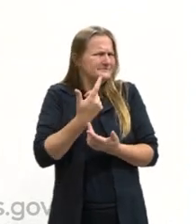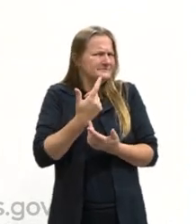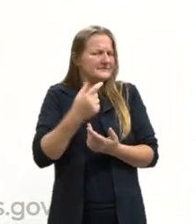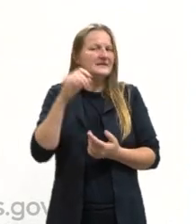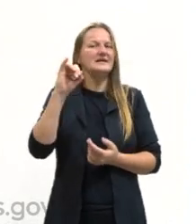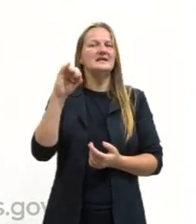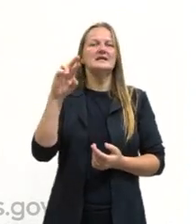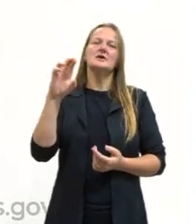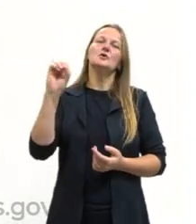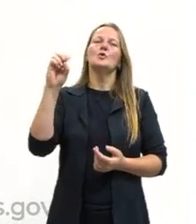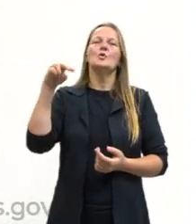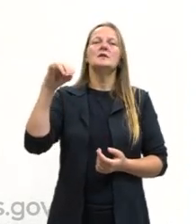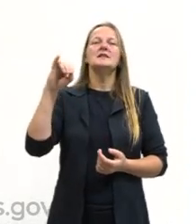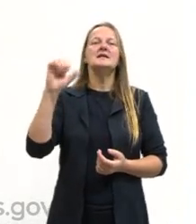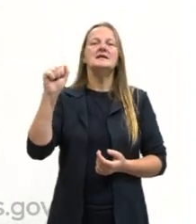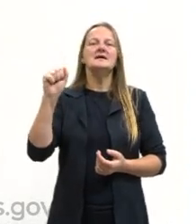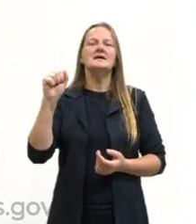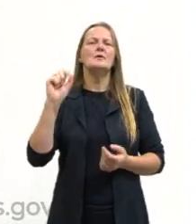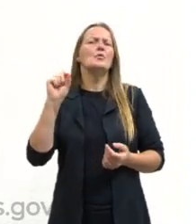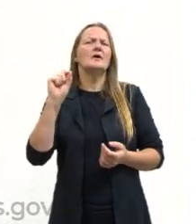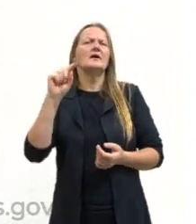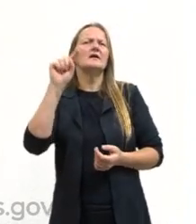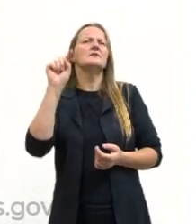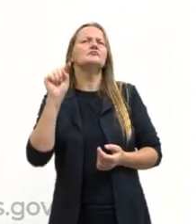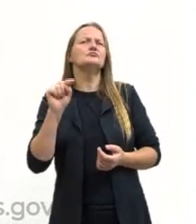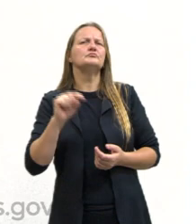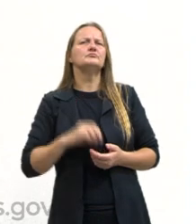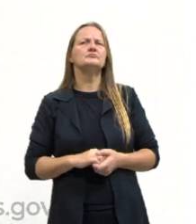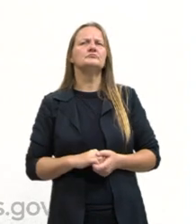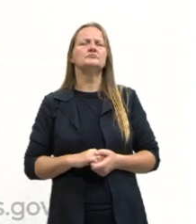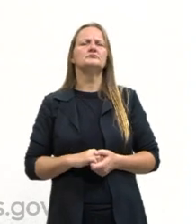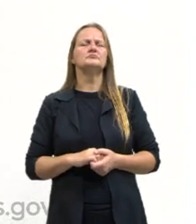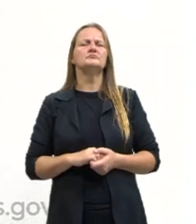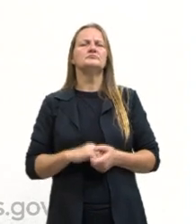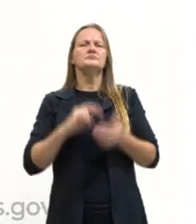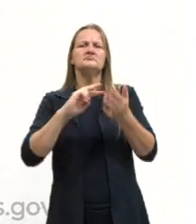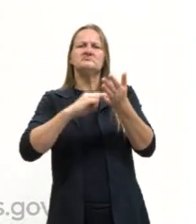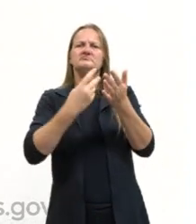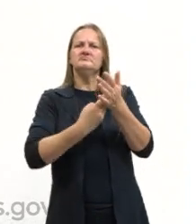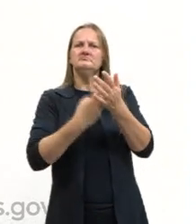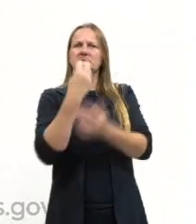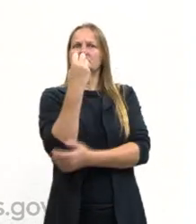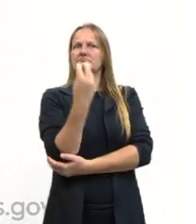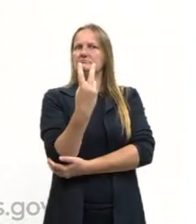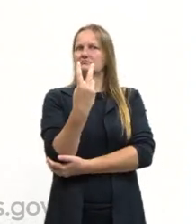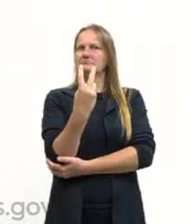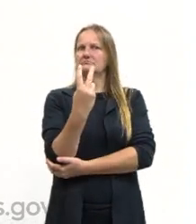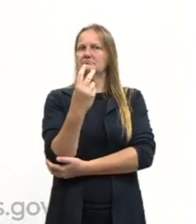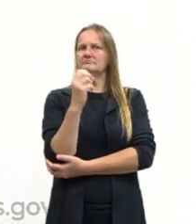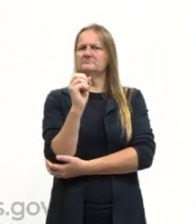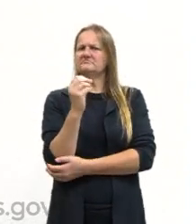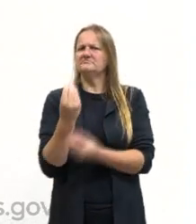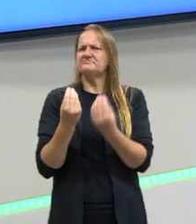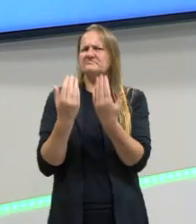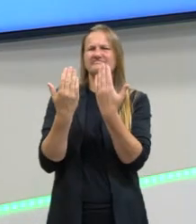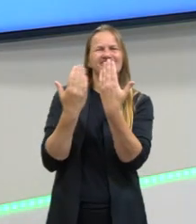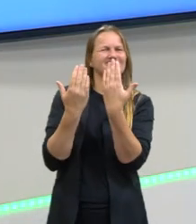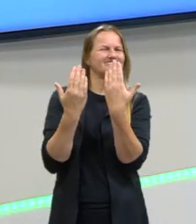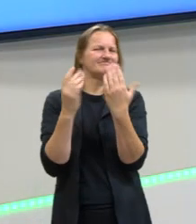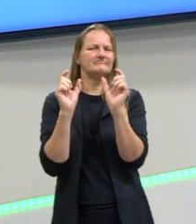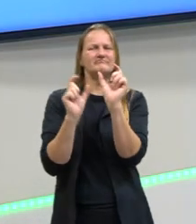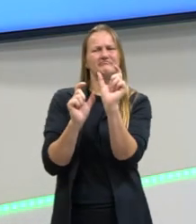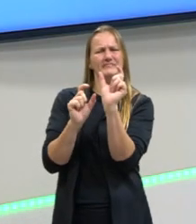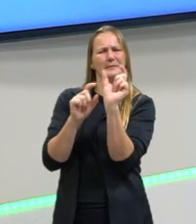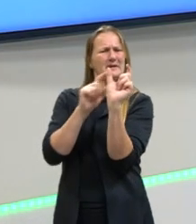se questionaram, se vocês já pensaram sobre o que é duplo sentido. Geralmente quando a gente fala em